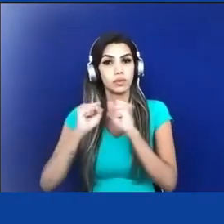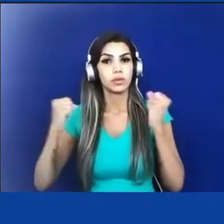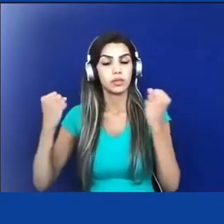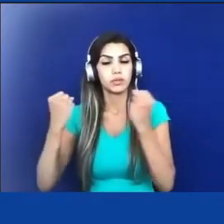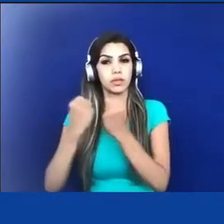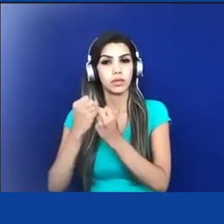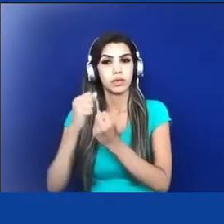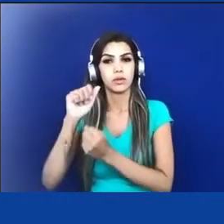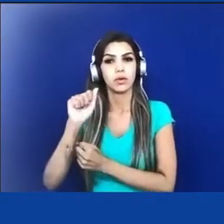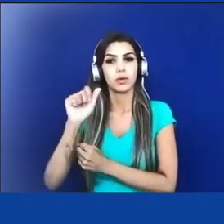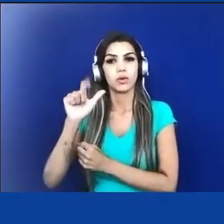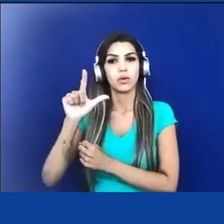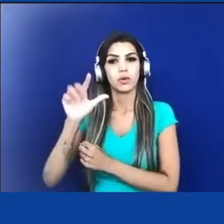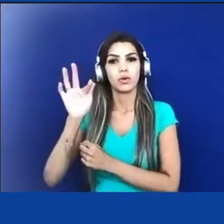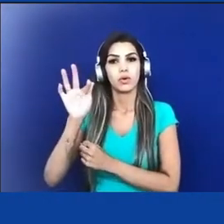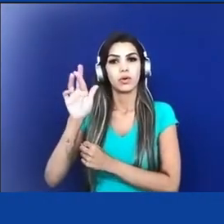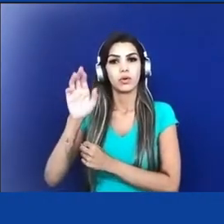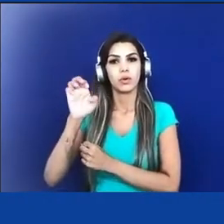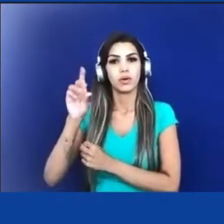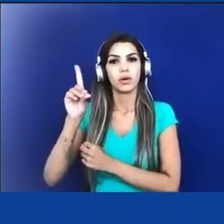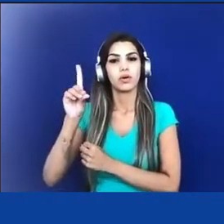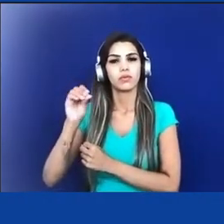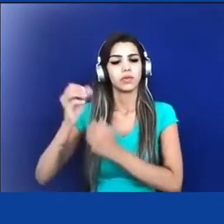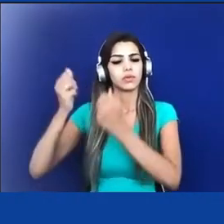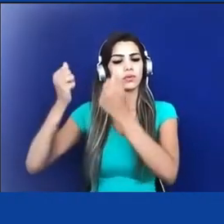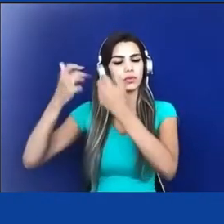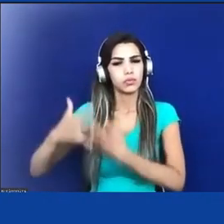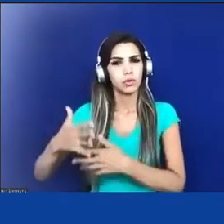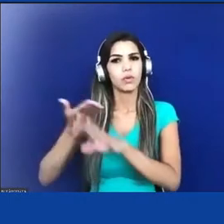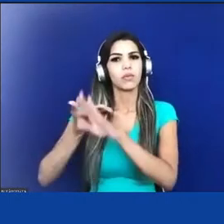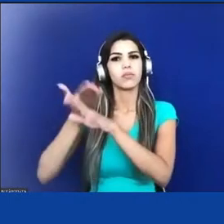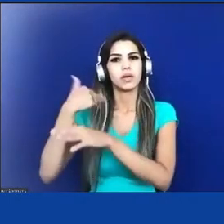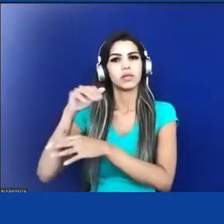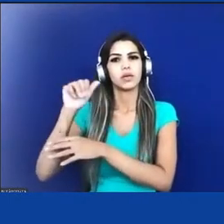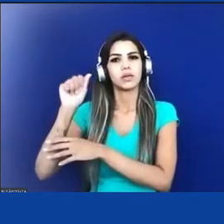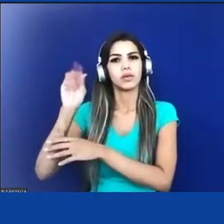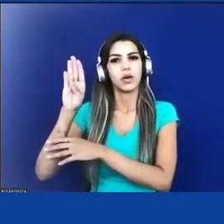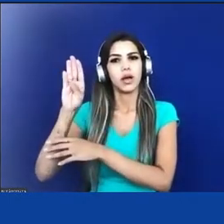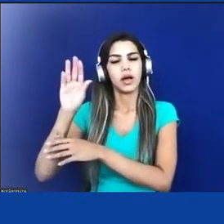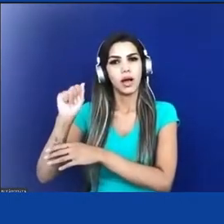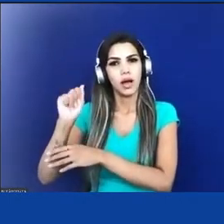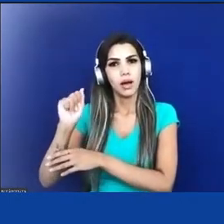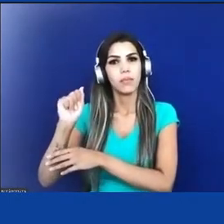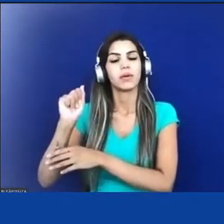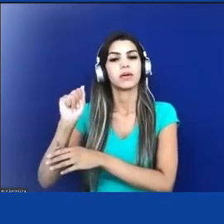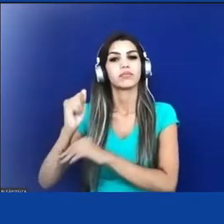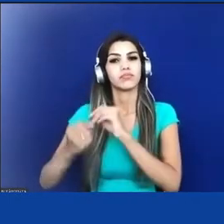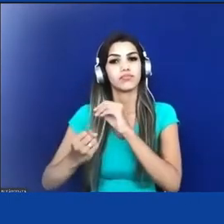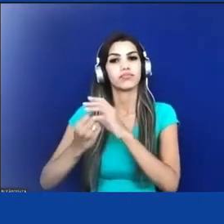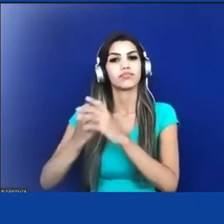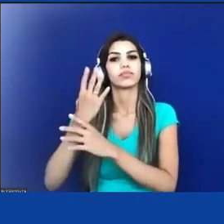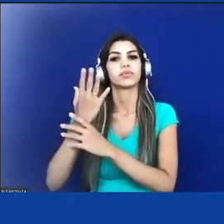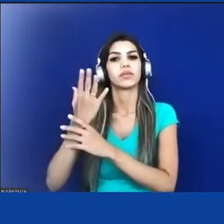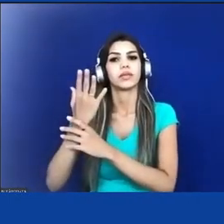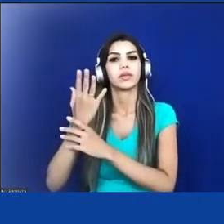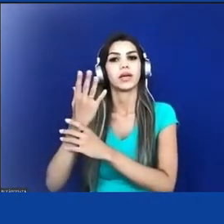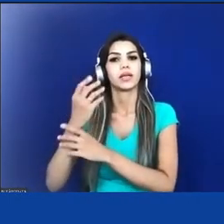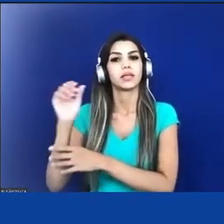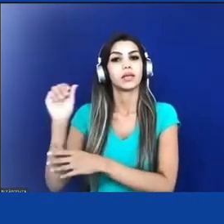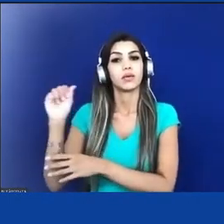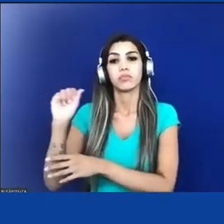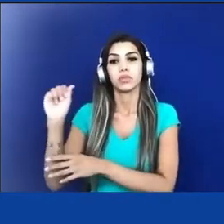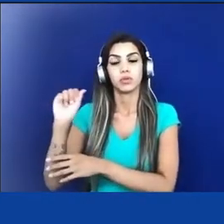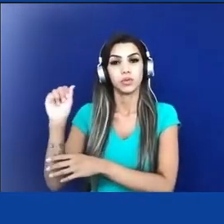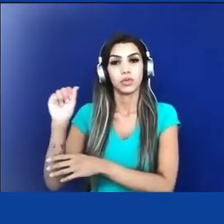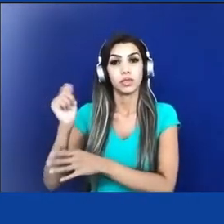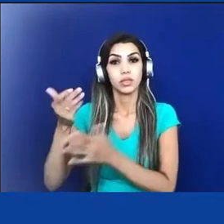a aba, quando foi formada, era uma associação de notáveis. Hoje ela não é mais isso. Hoje a gente tem uma